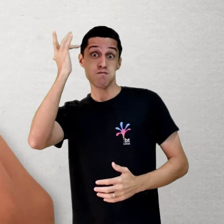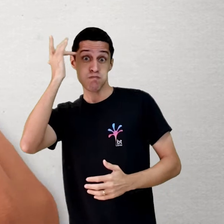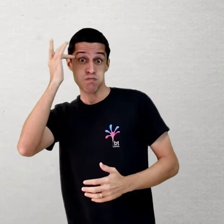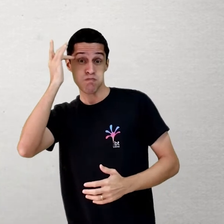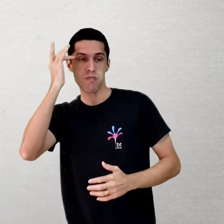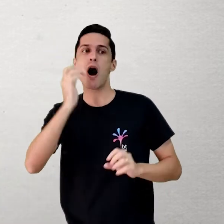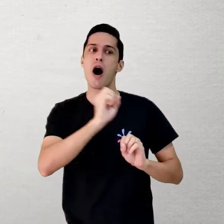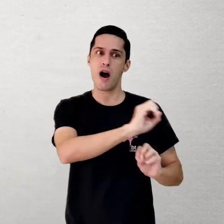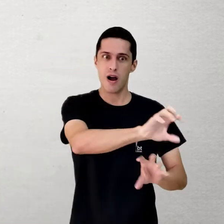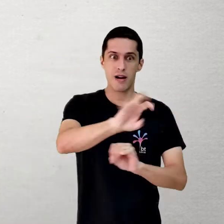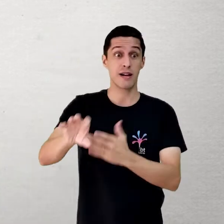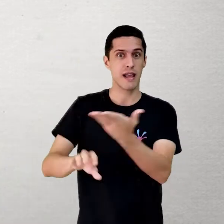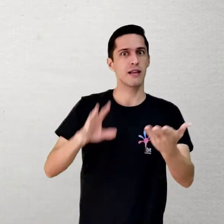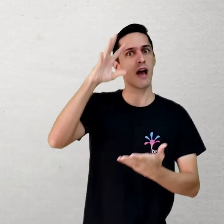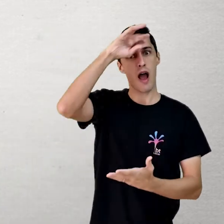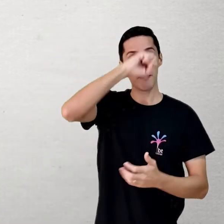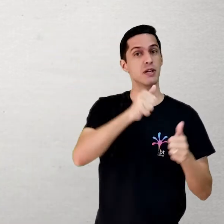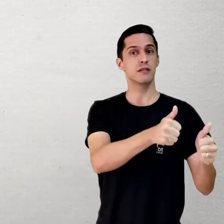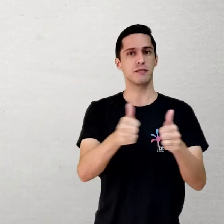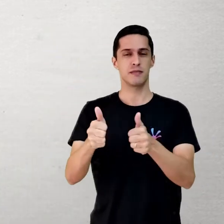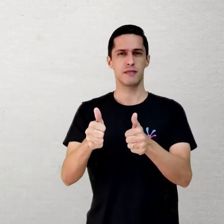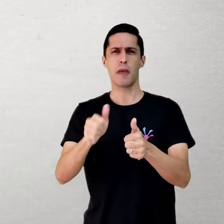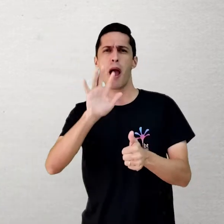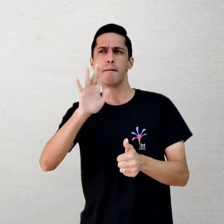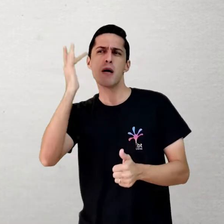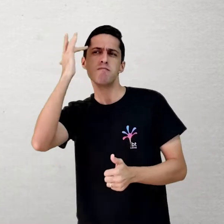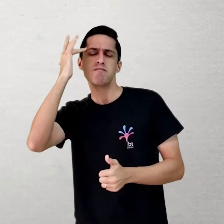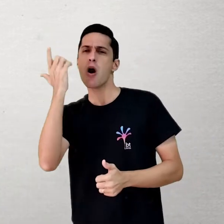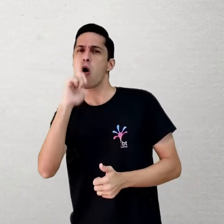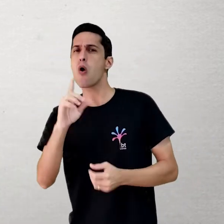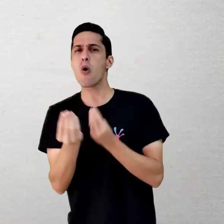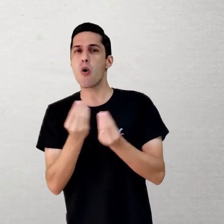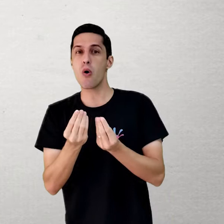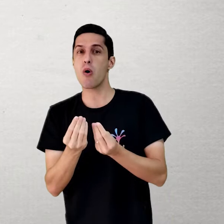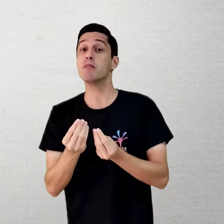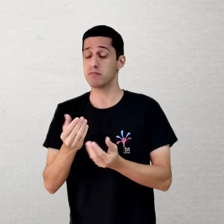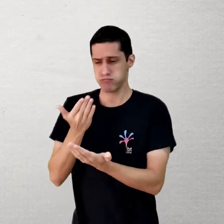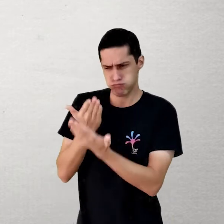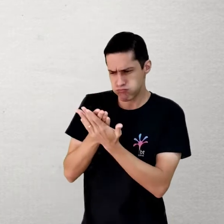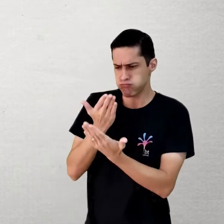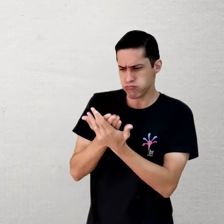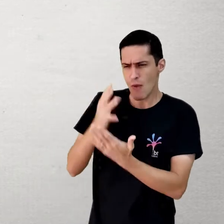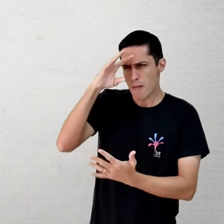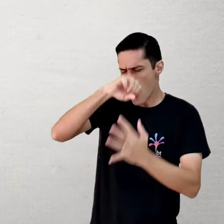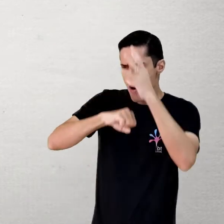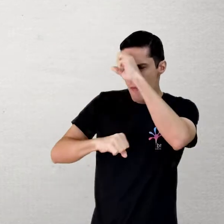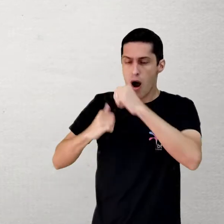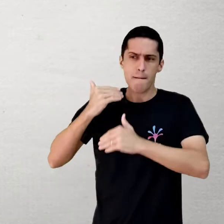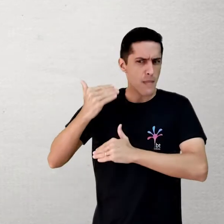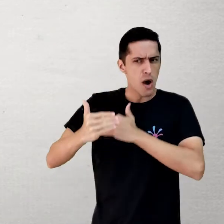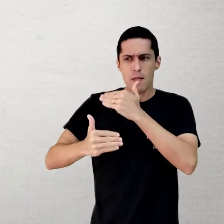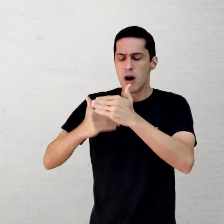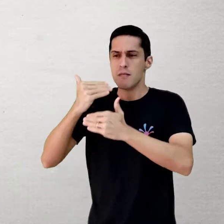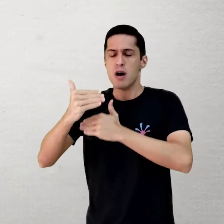Essa proficiência é adquirida no processo de formação inicial e continuada desse professor, mas também através do